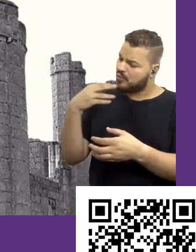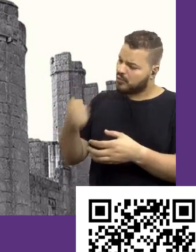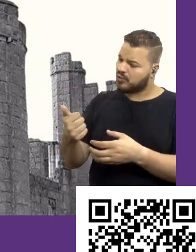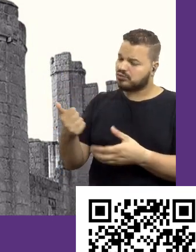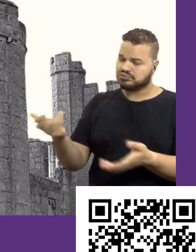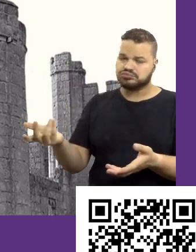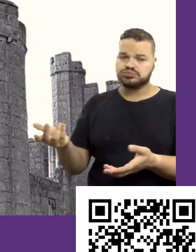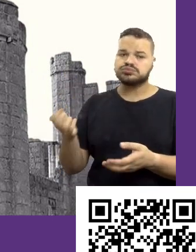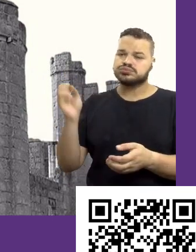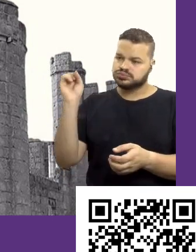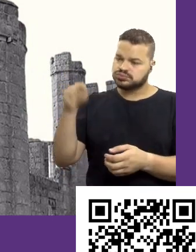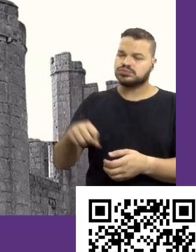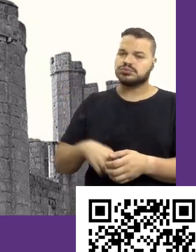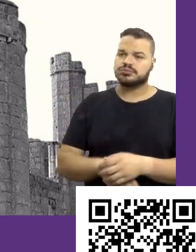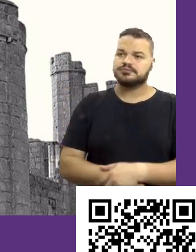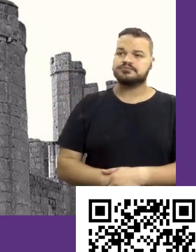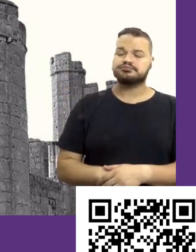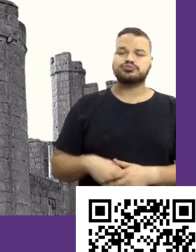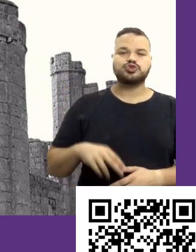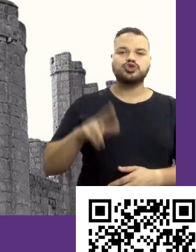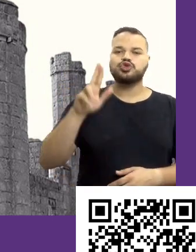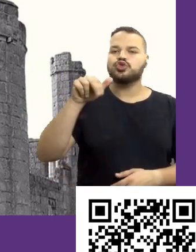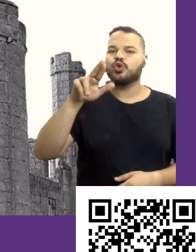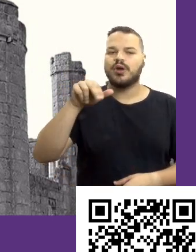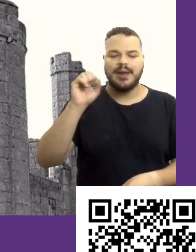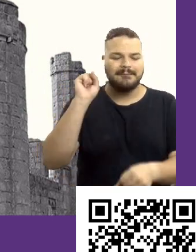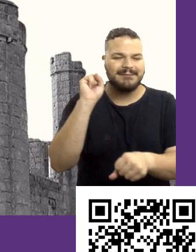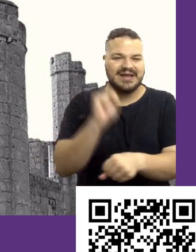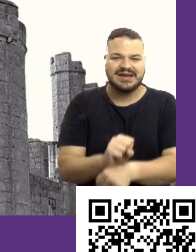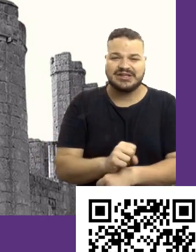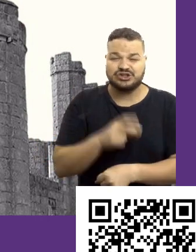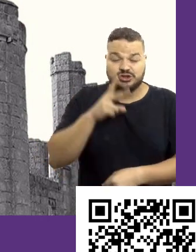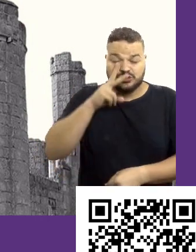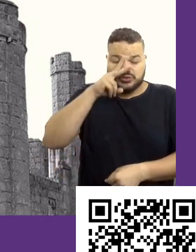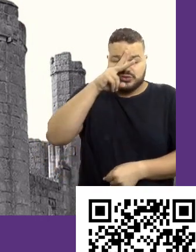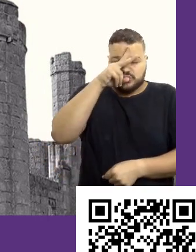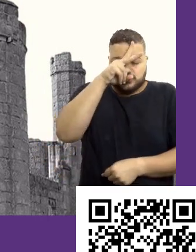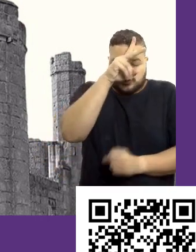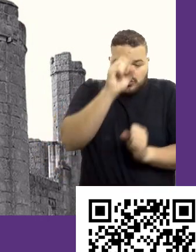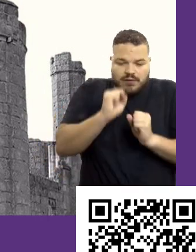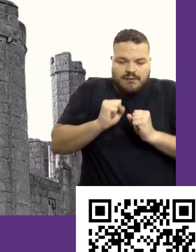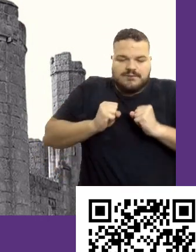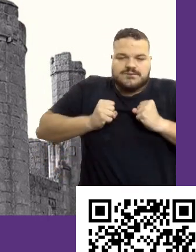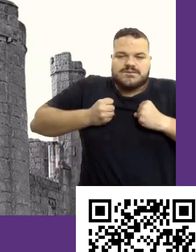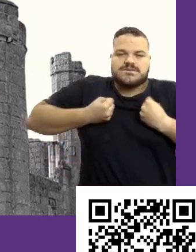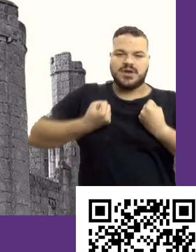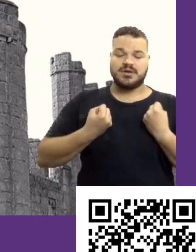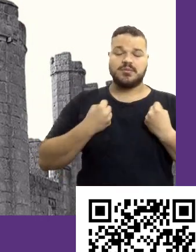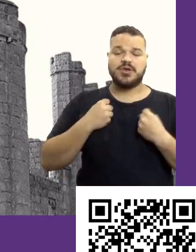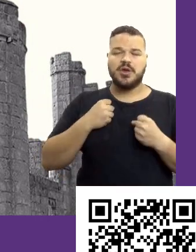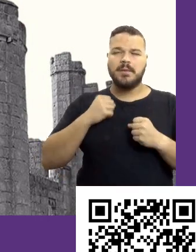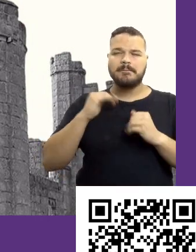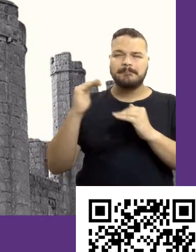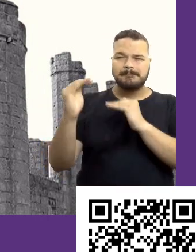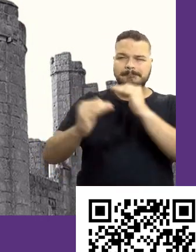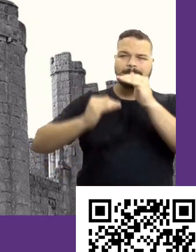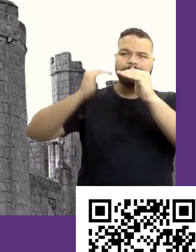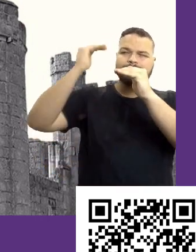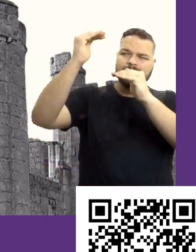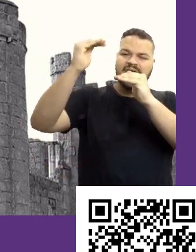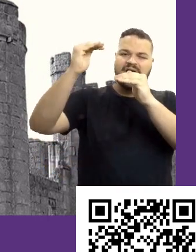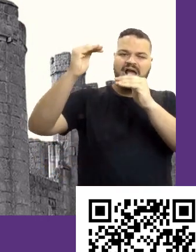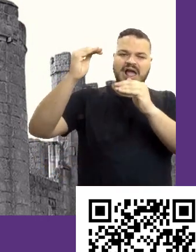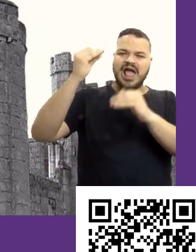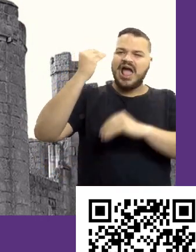Então, nunca pare de fortalecer a sua força porque você pegando a sua fraqueza botando aqui, o que